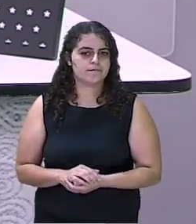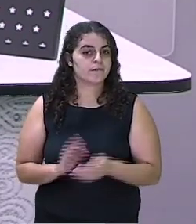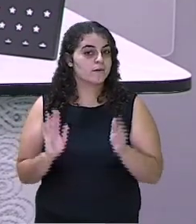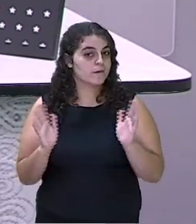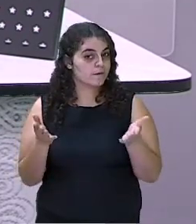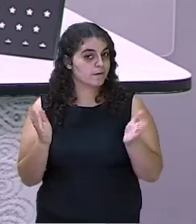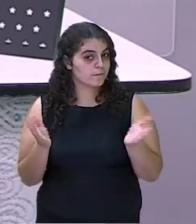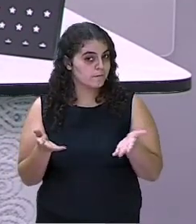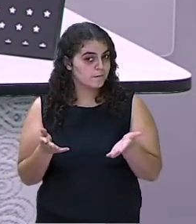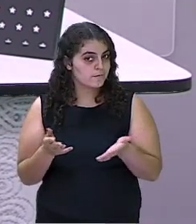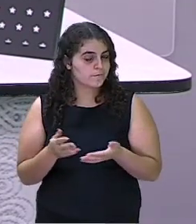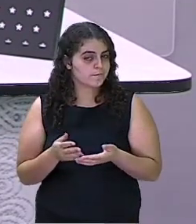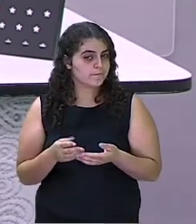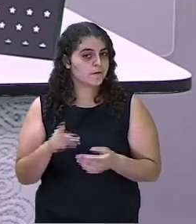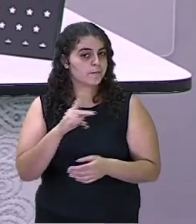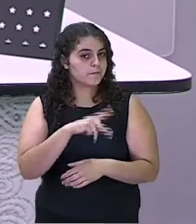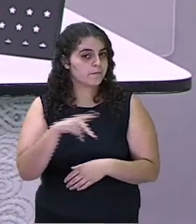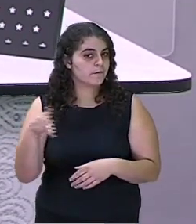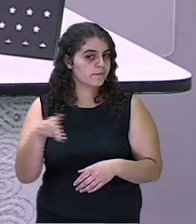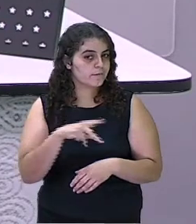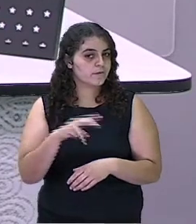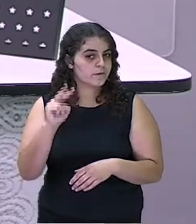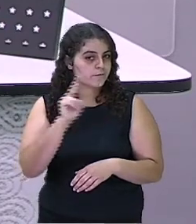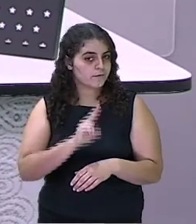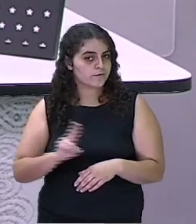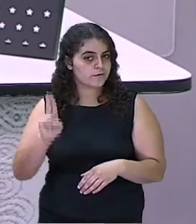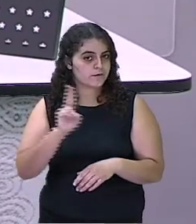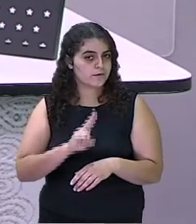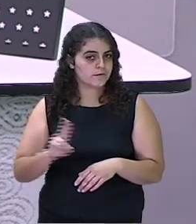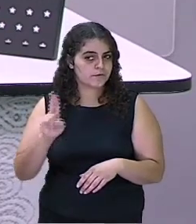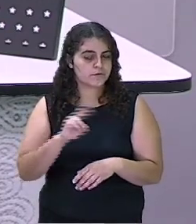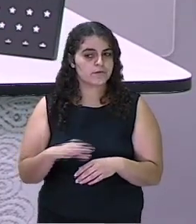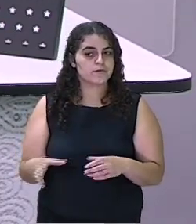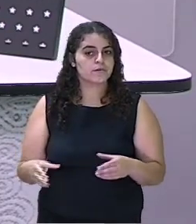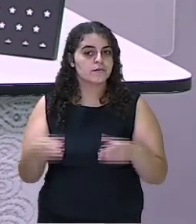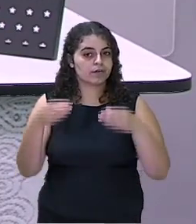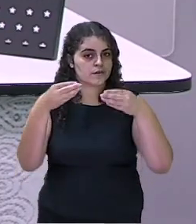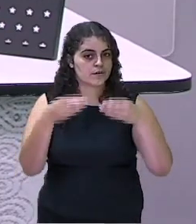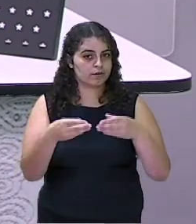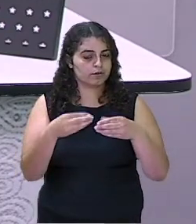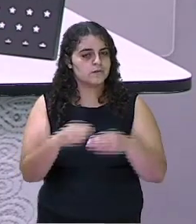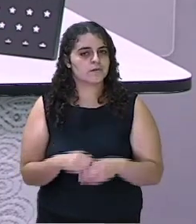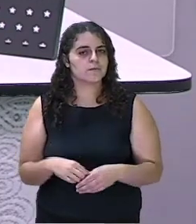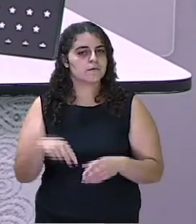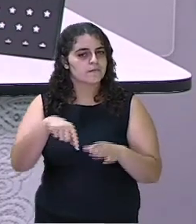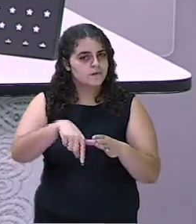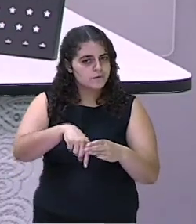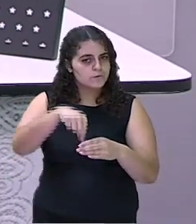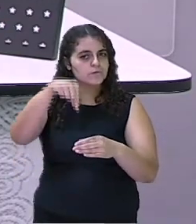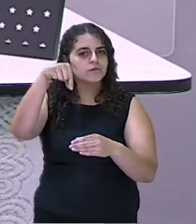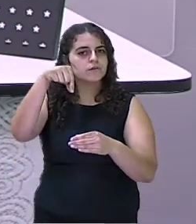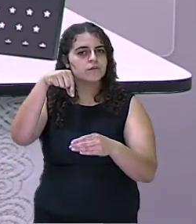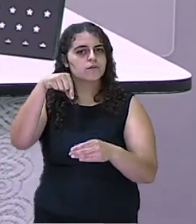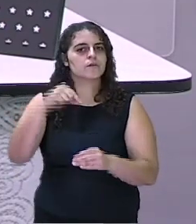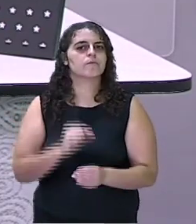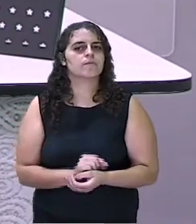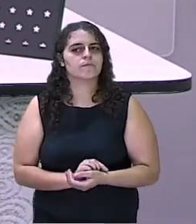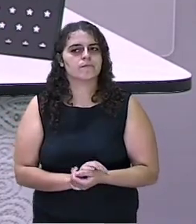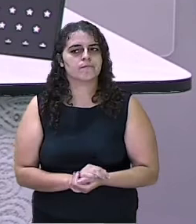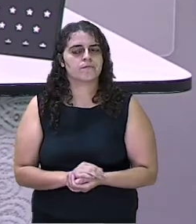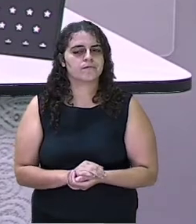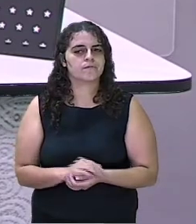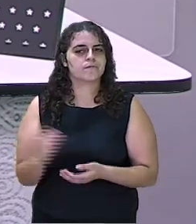Agora, a amarelinha vai utilizar os pés de lata para fazer um sorteio desses